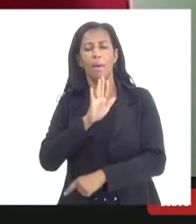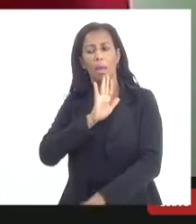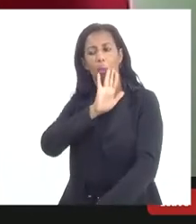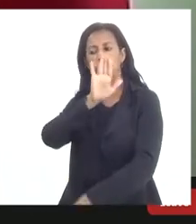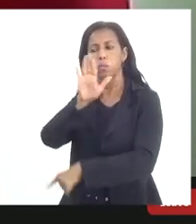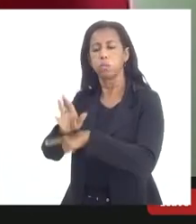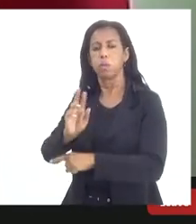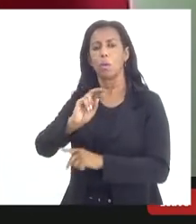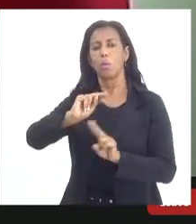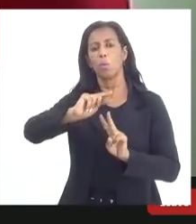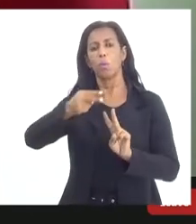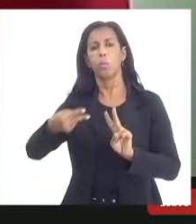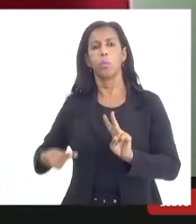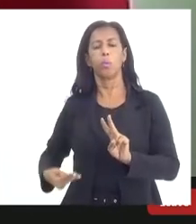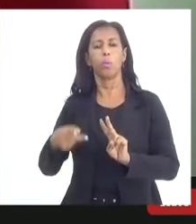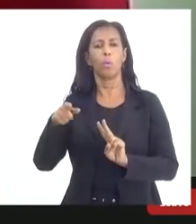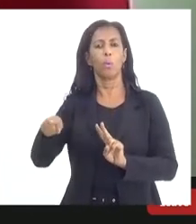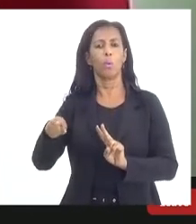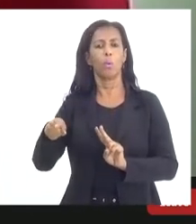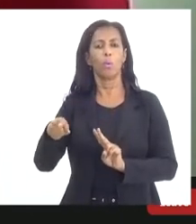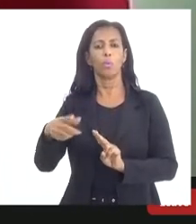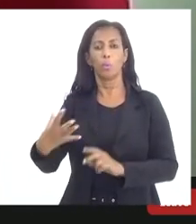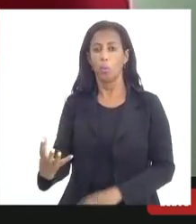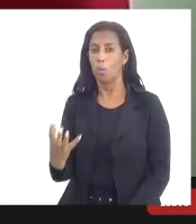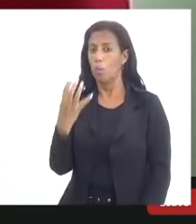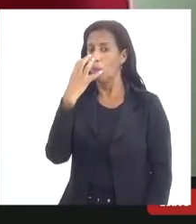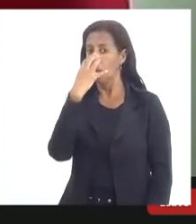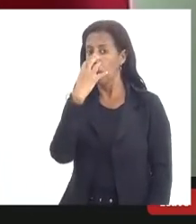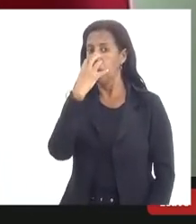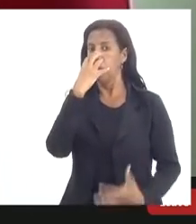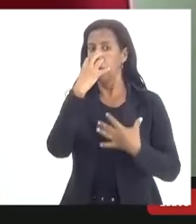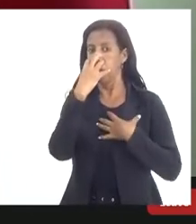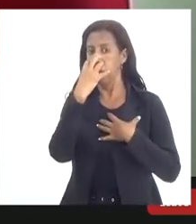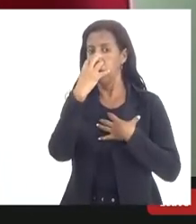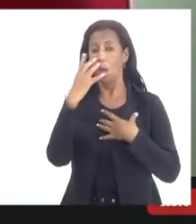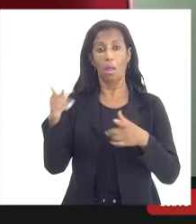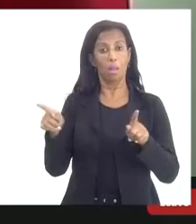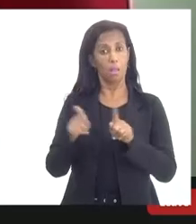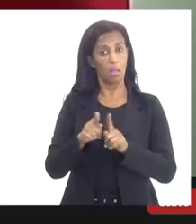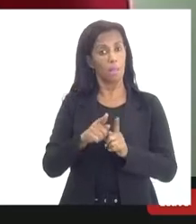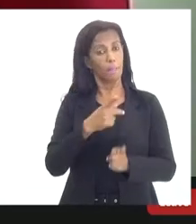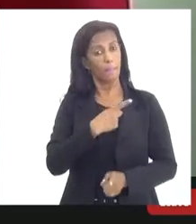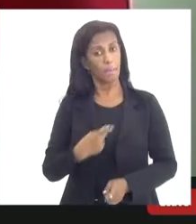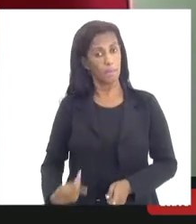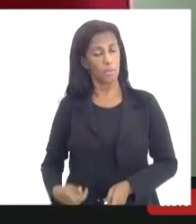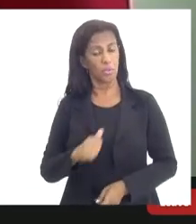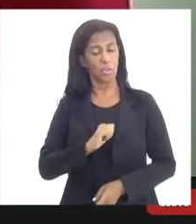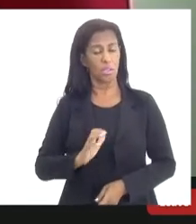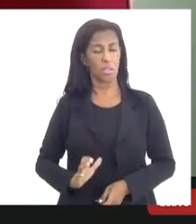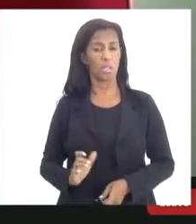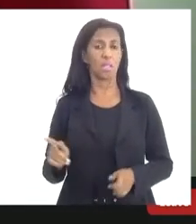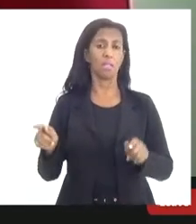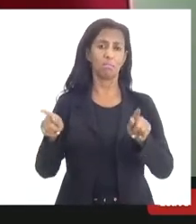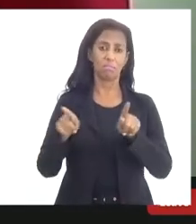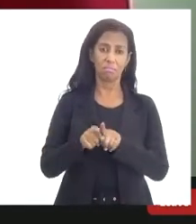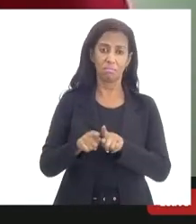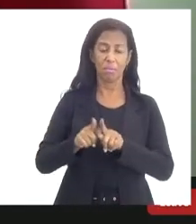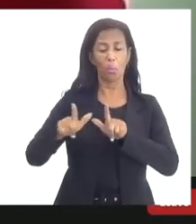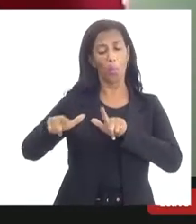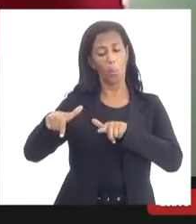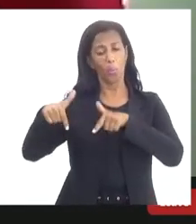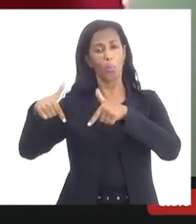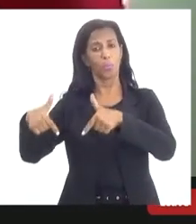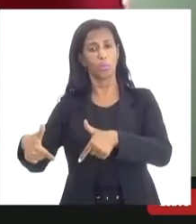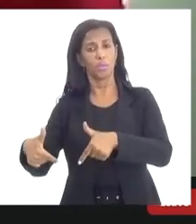na construção dos respiradores pulmonares e presidente André Siciliano fez também uma ação